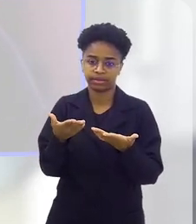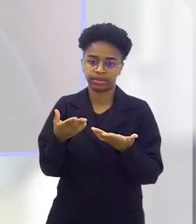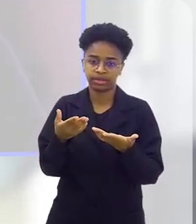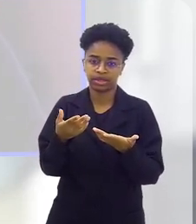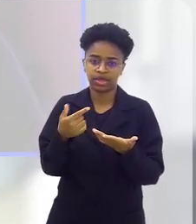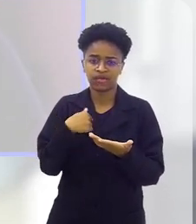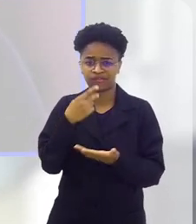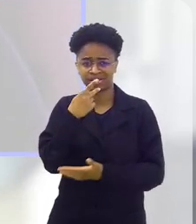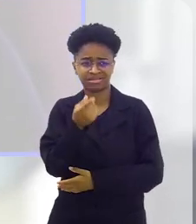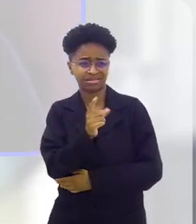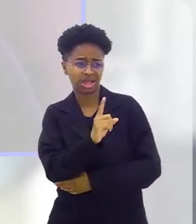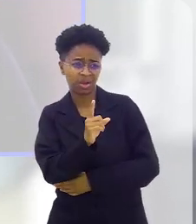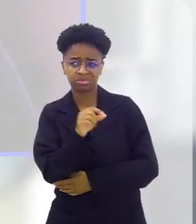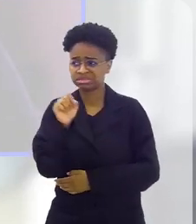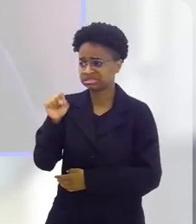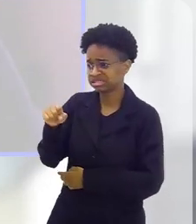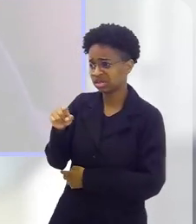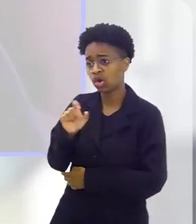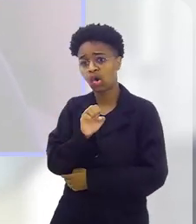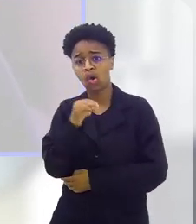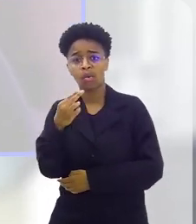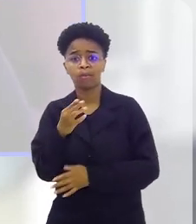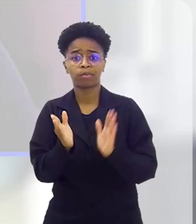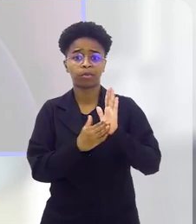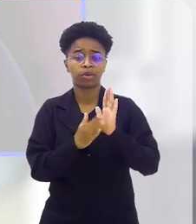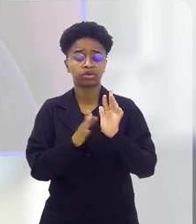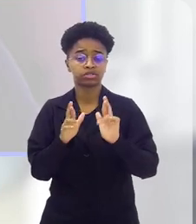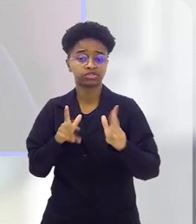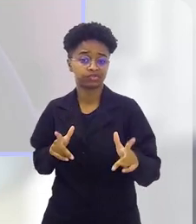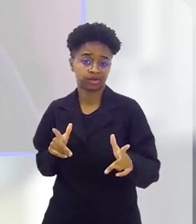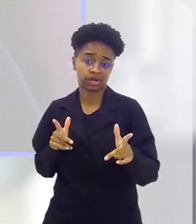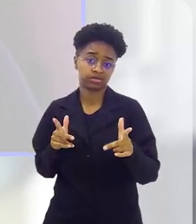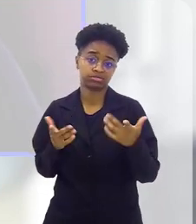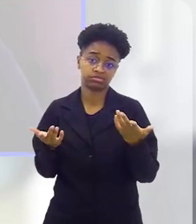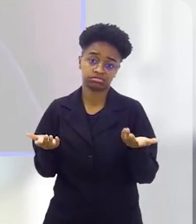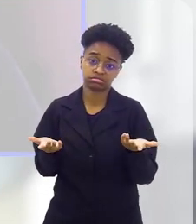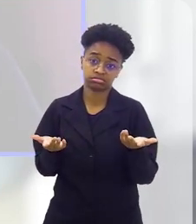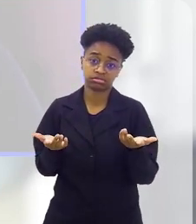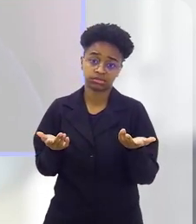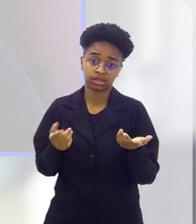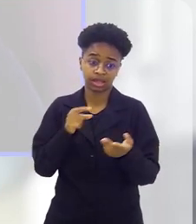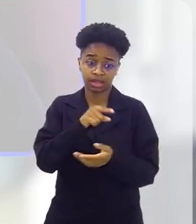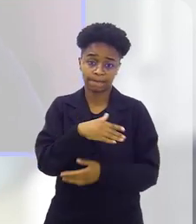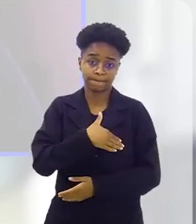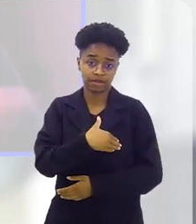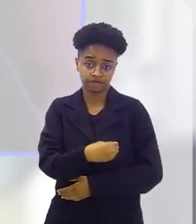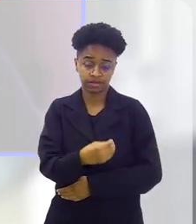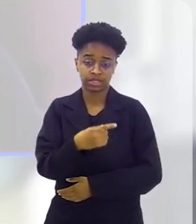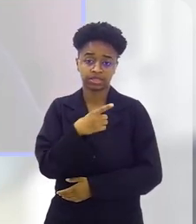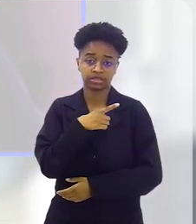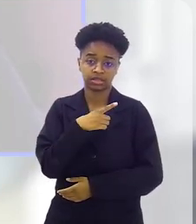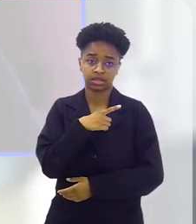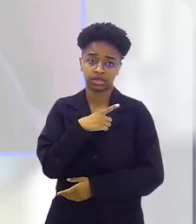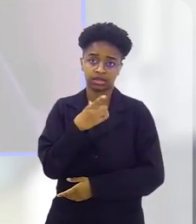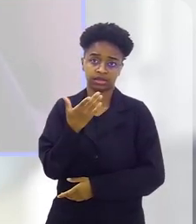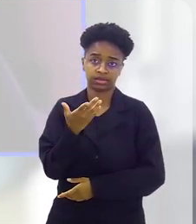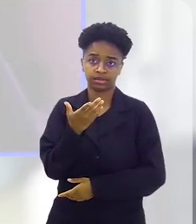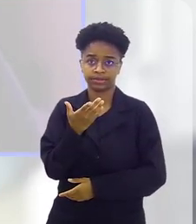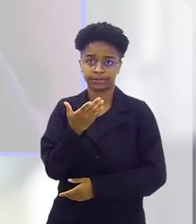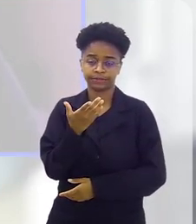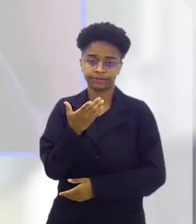é muitos não e senãos ou outras propostas para que ainda que minha filha tenha toda essa